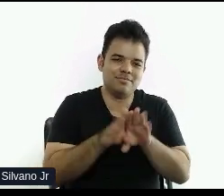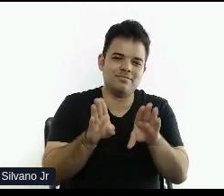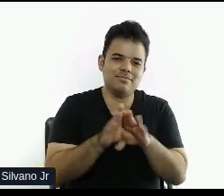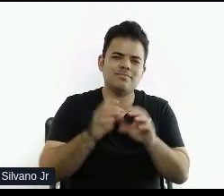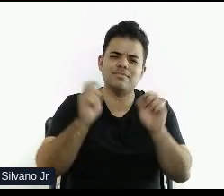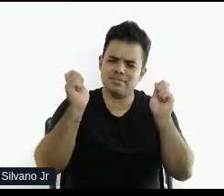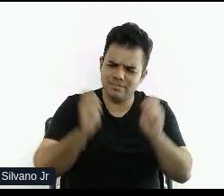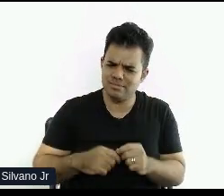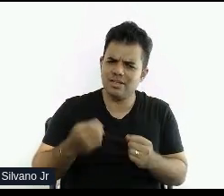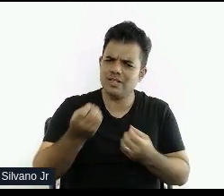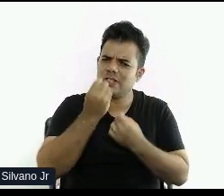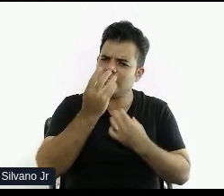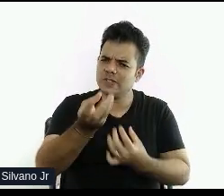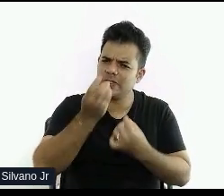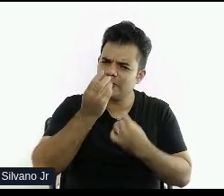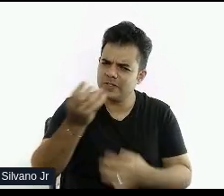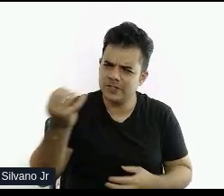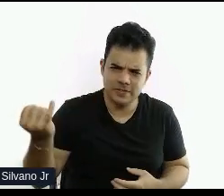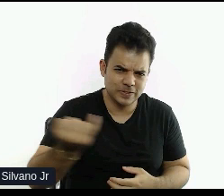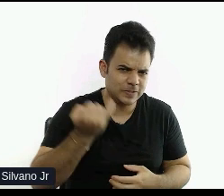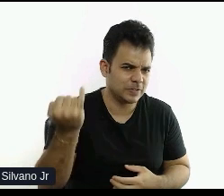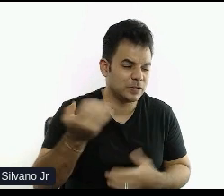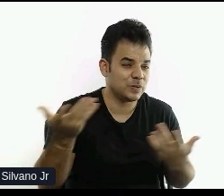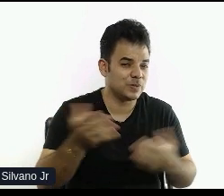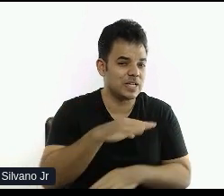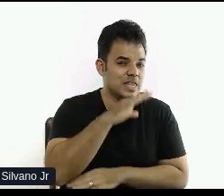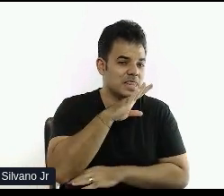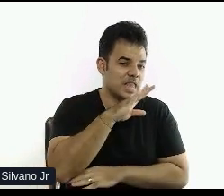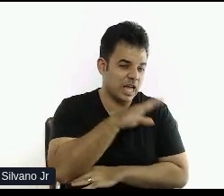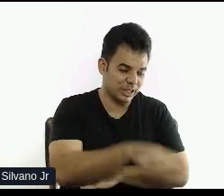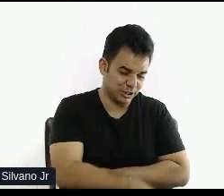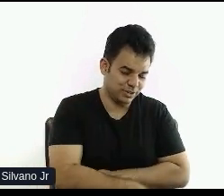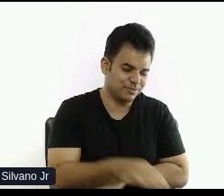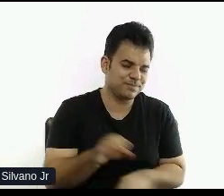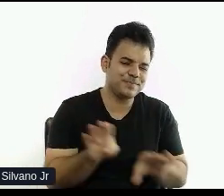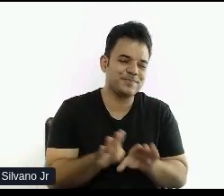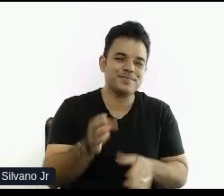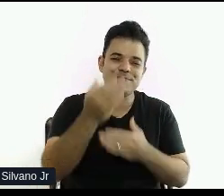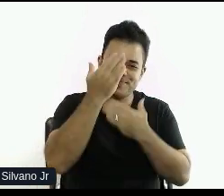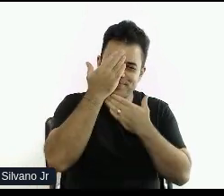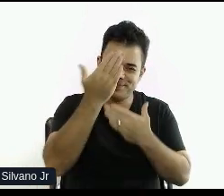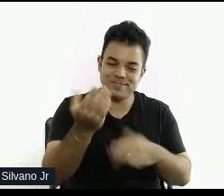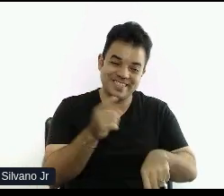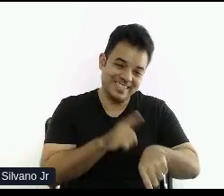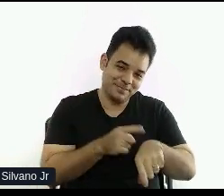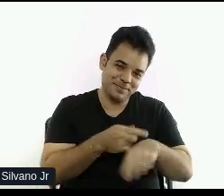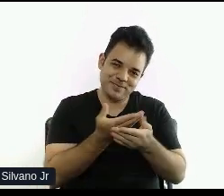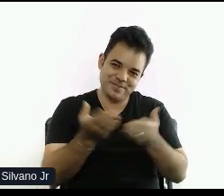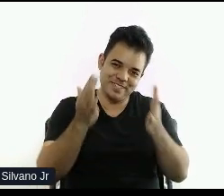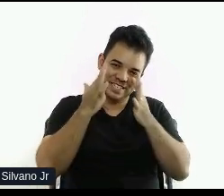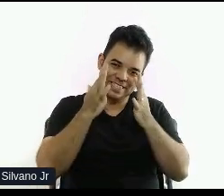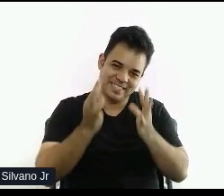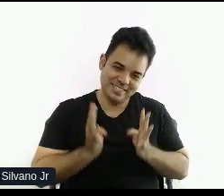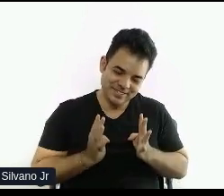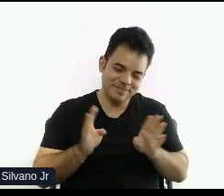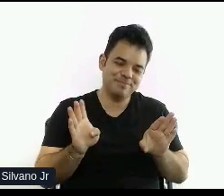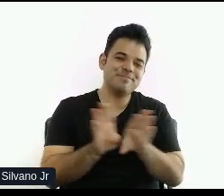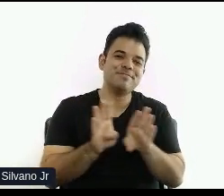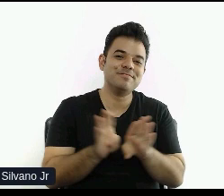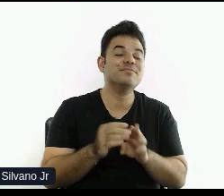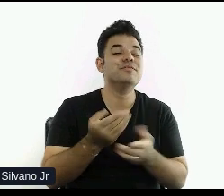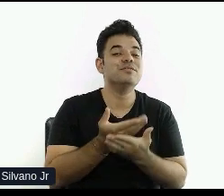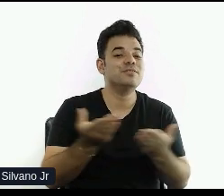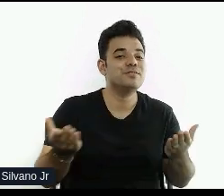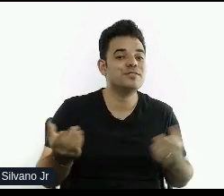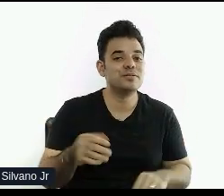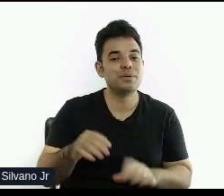e que façam sentido para vocês hoje, nessa tarde. E agradeço muito o tempo de vocês e a atenção. E aí, deixei aqui o